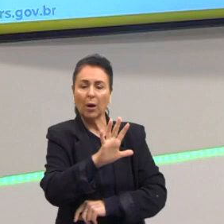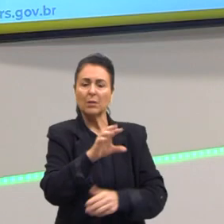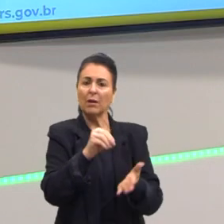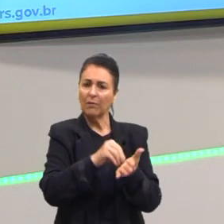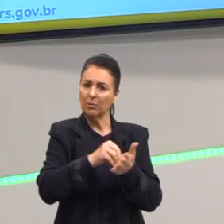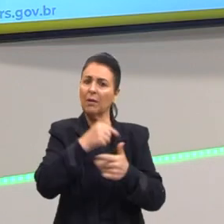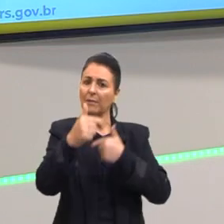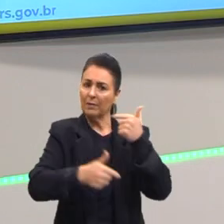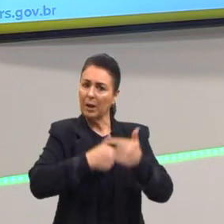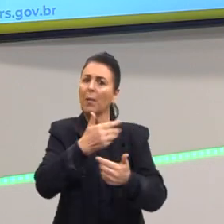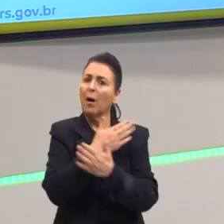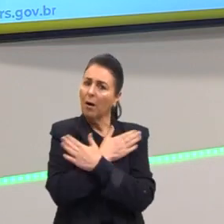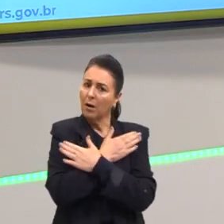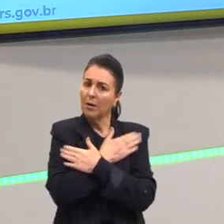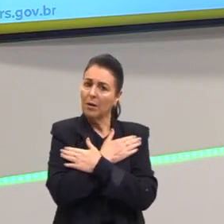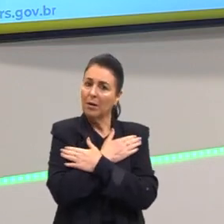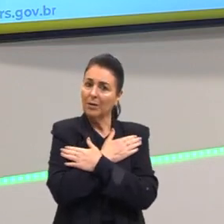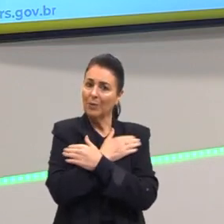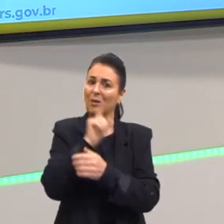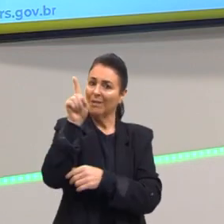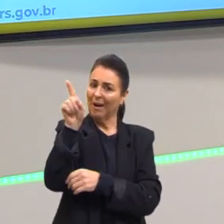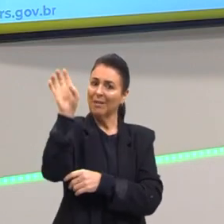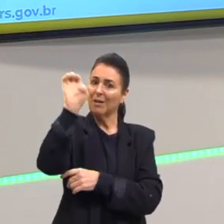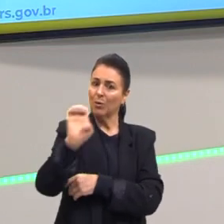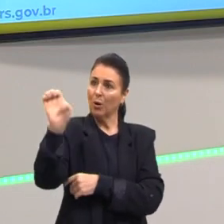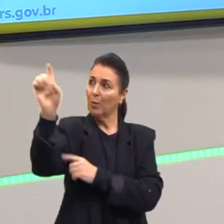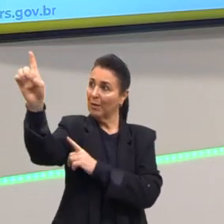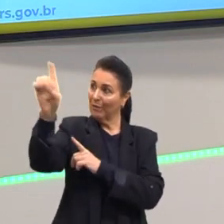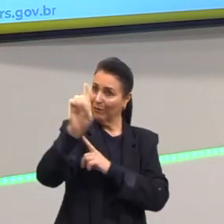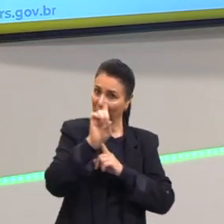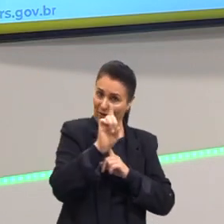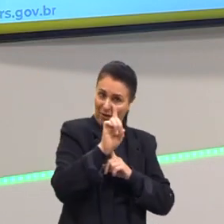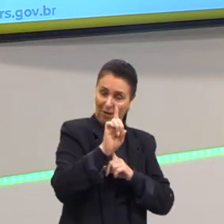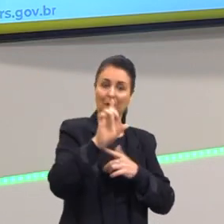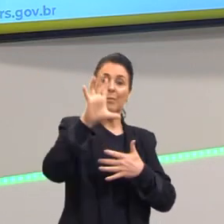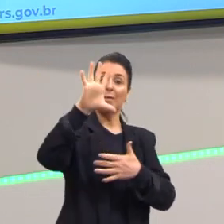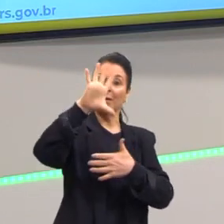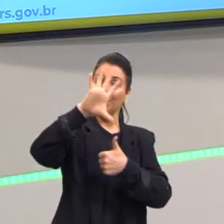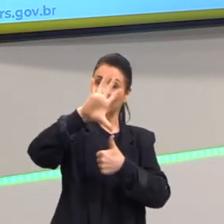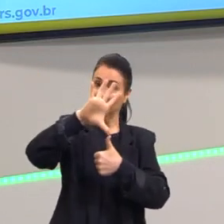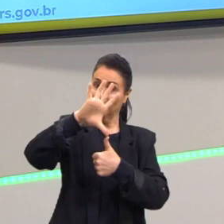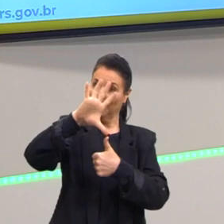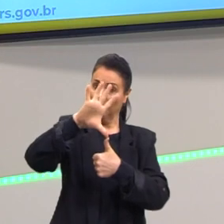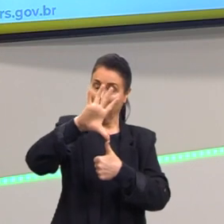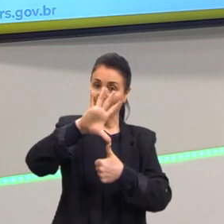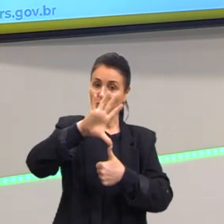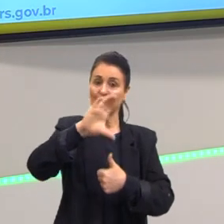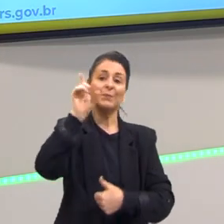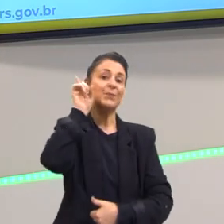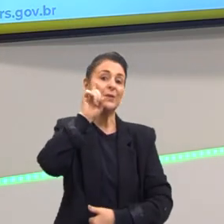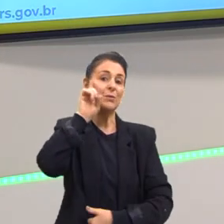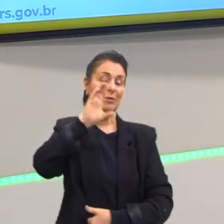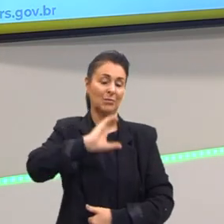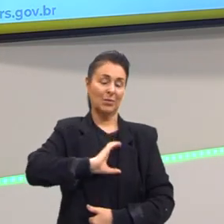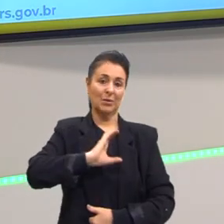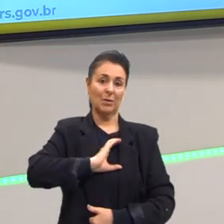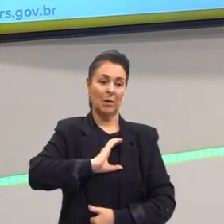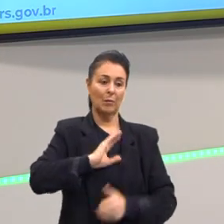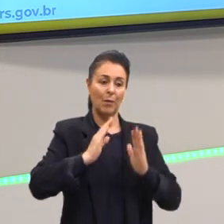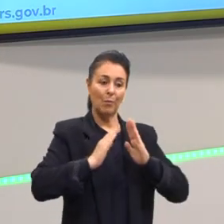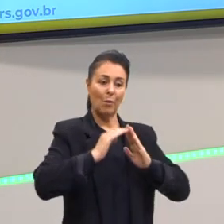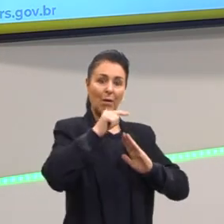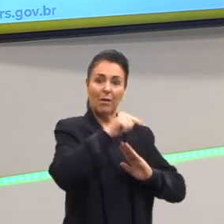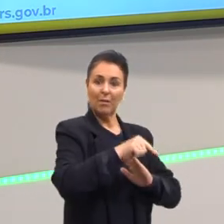da Europa que vão para Estados Unidos e Canadá. E, portanto, essas pessoas vão se estabelecer. Até porque o